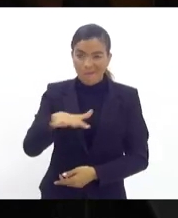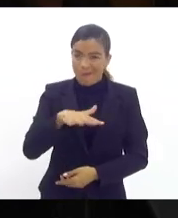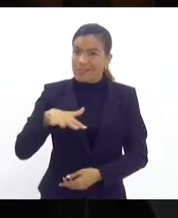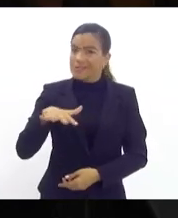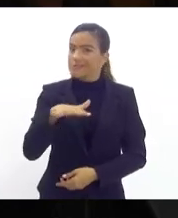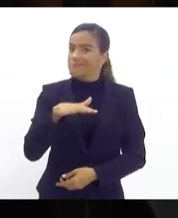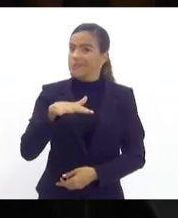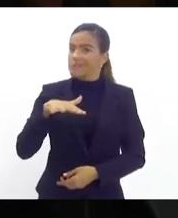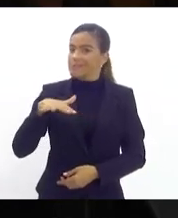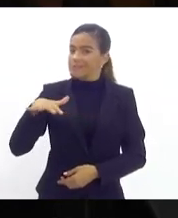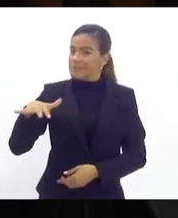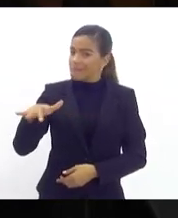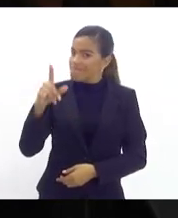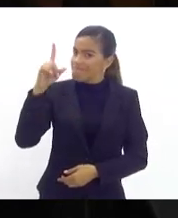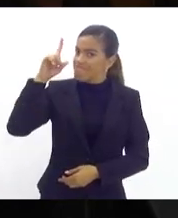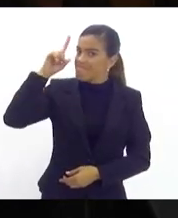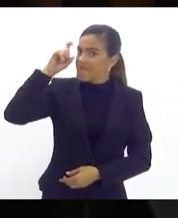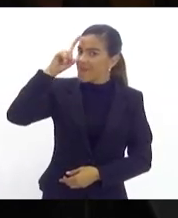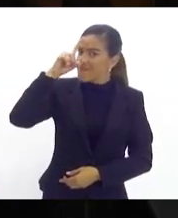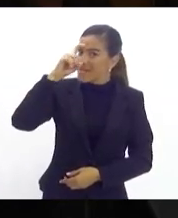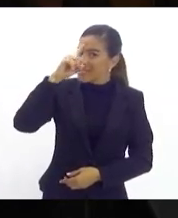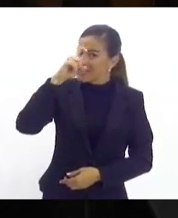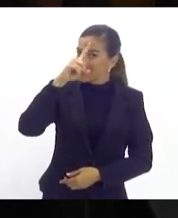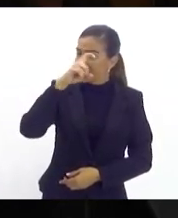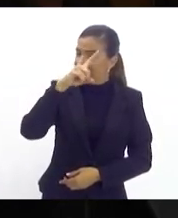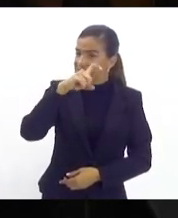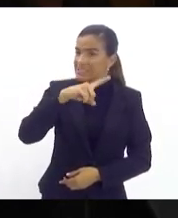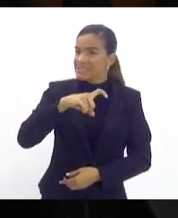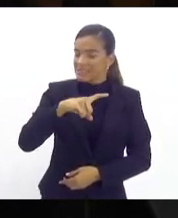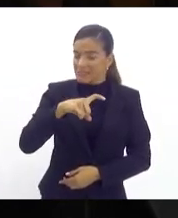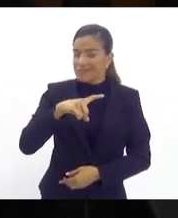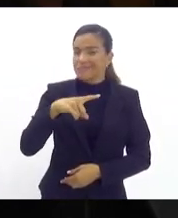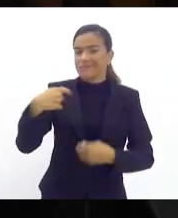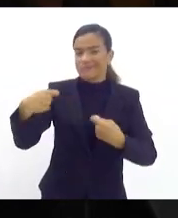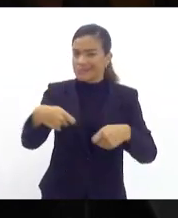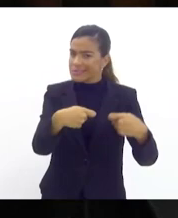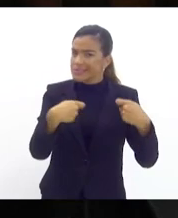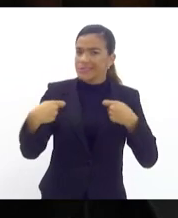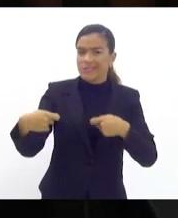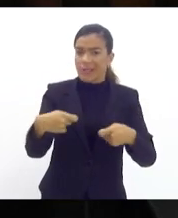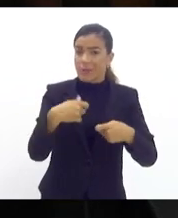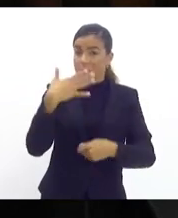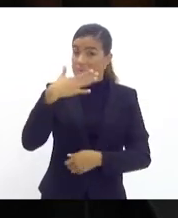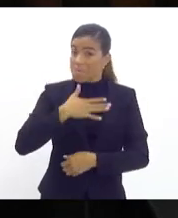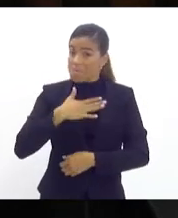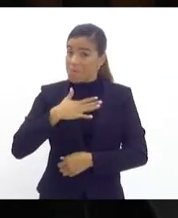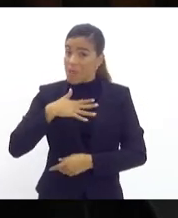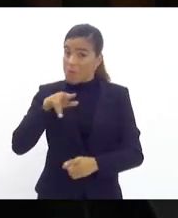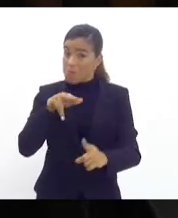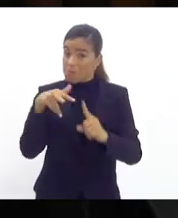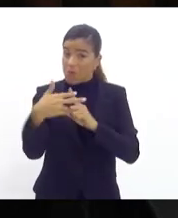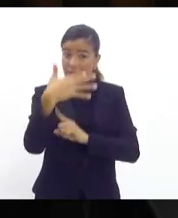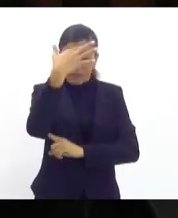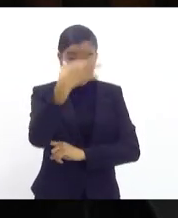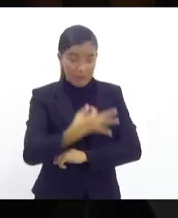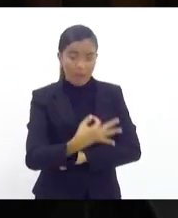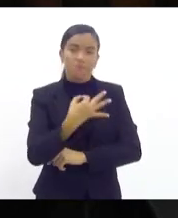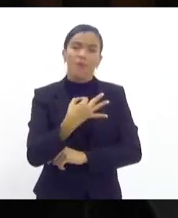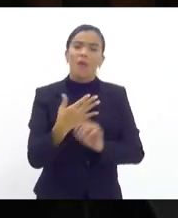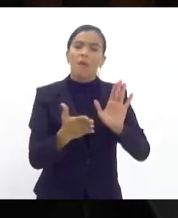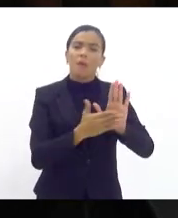extremamente difícil e é necessário, no meu entendimento, unidade de